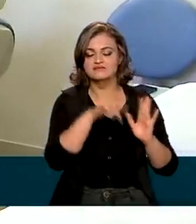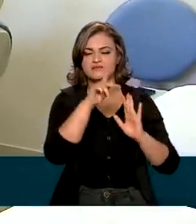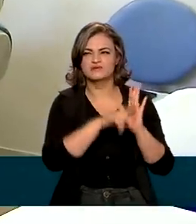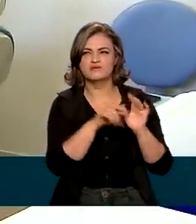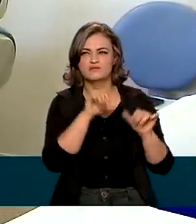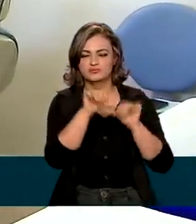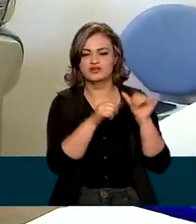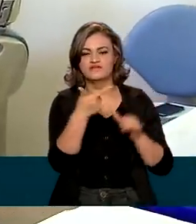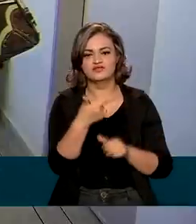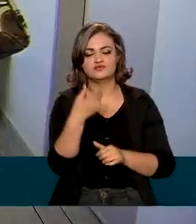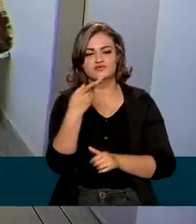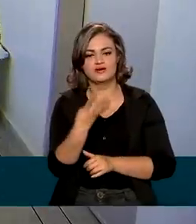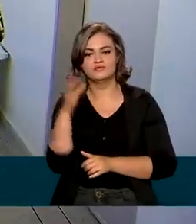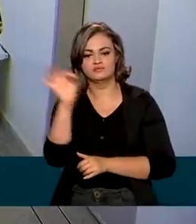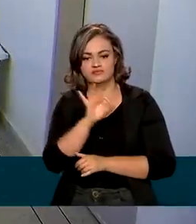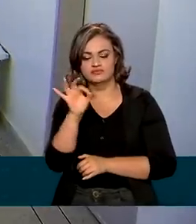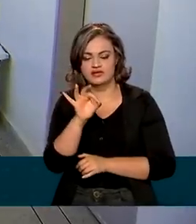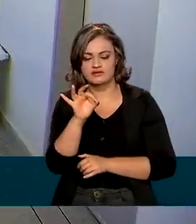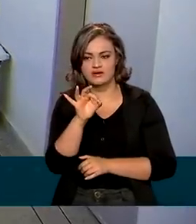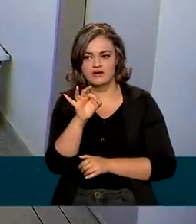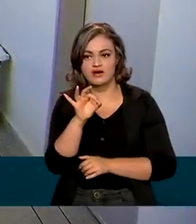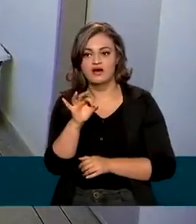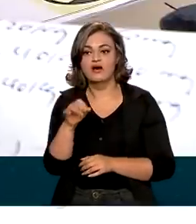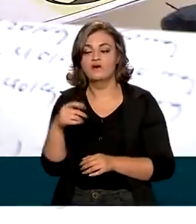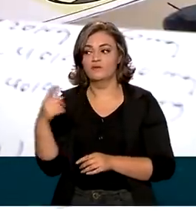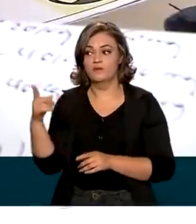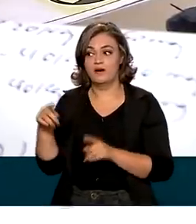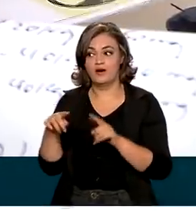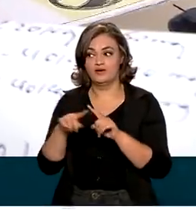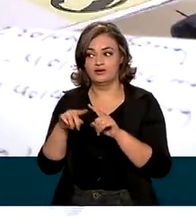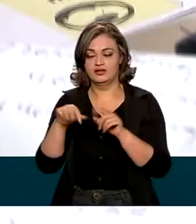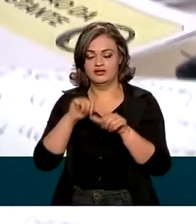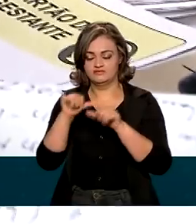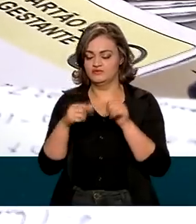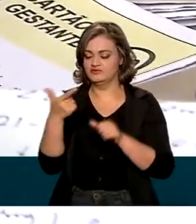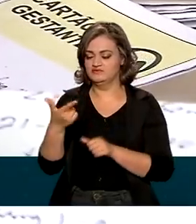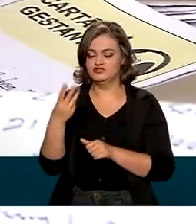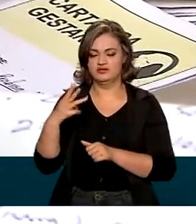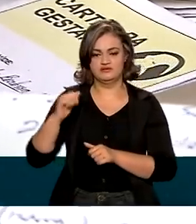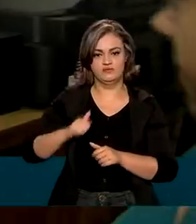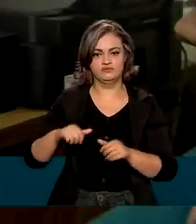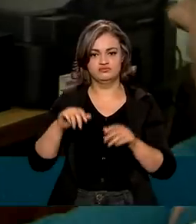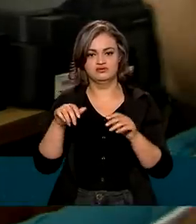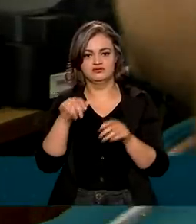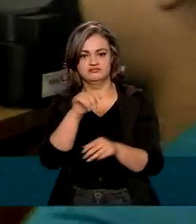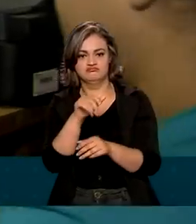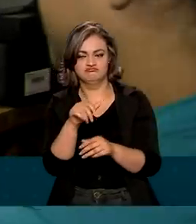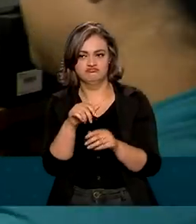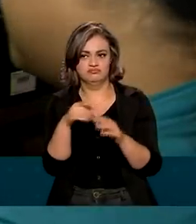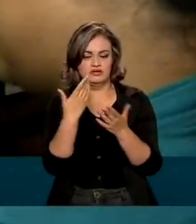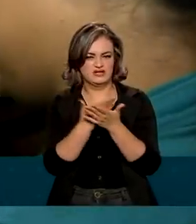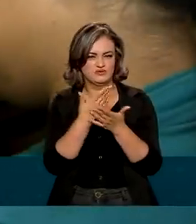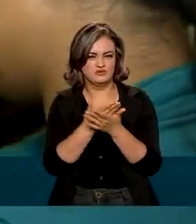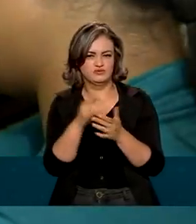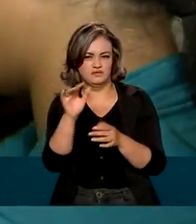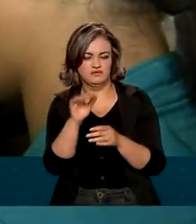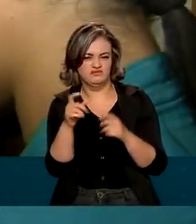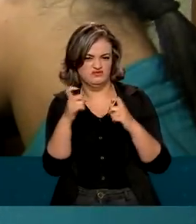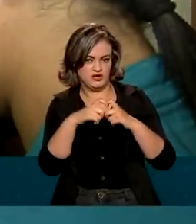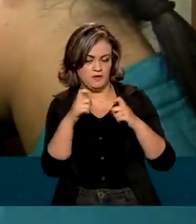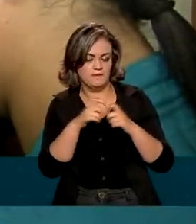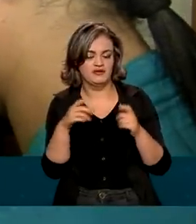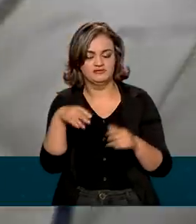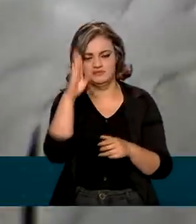24% as 23 mil bolsas de estudos para residentes existentes hoje no país. E pela primeira